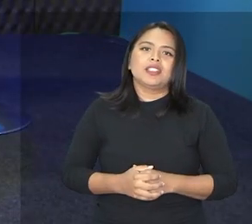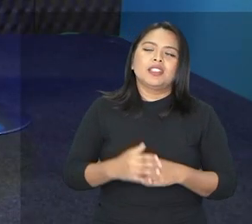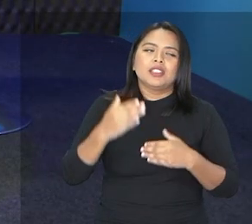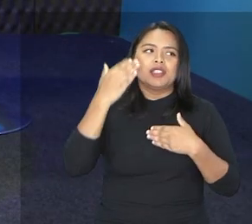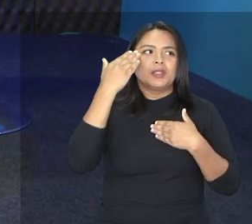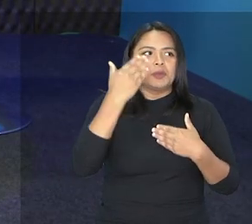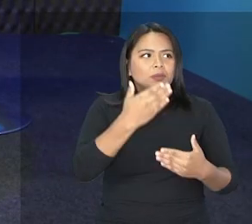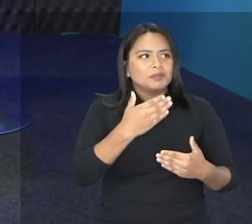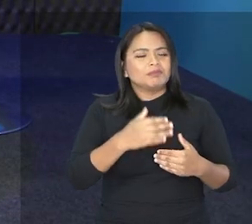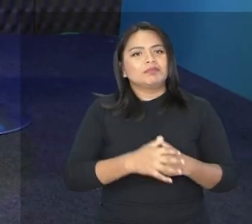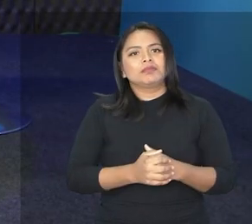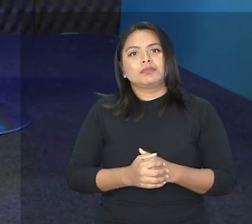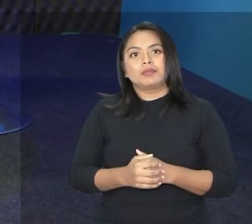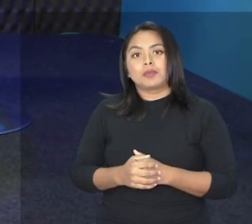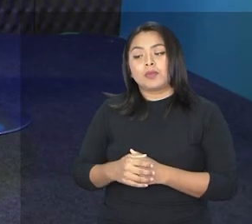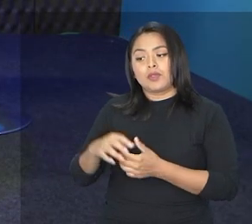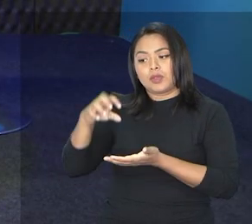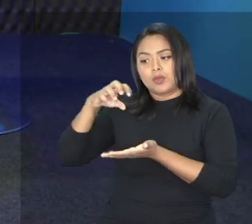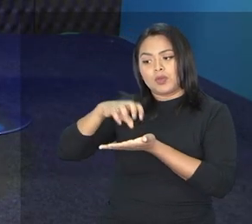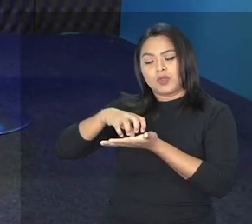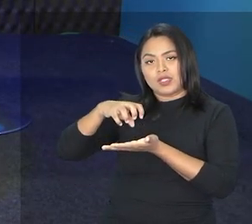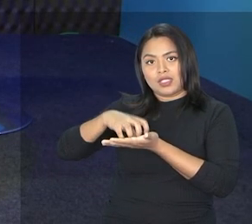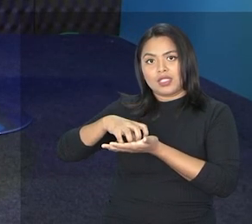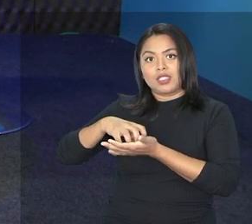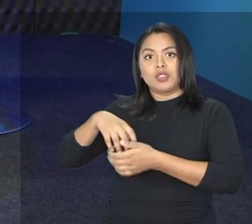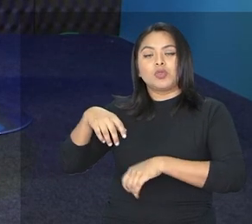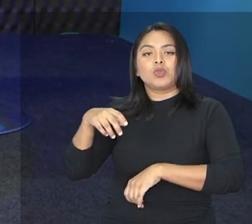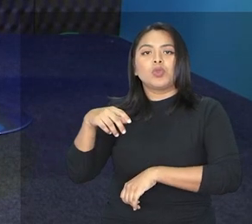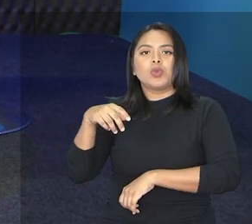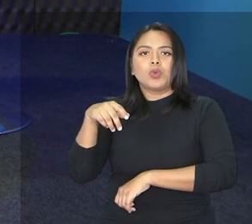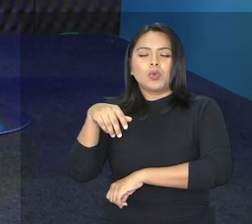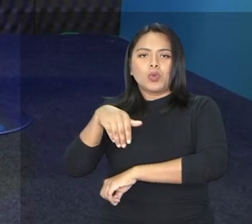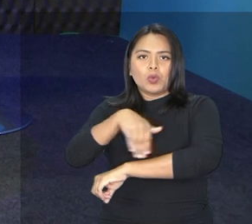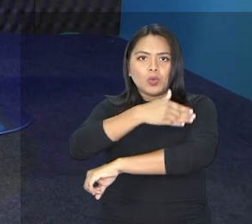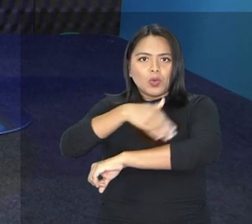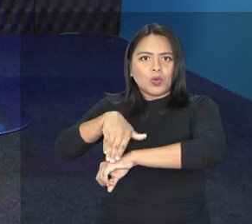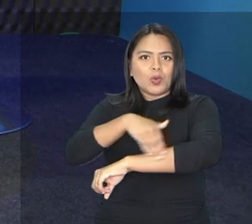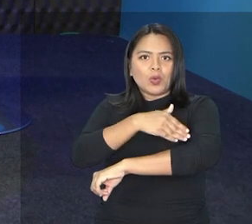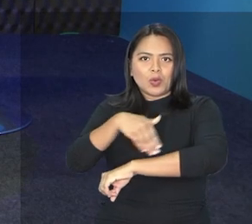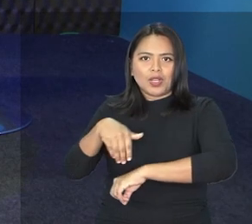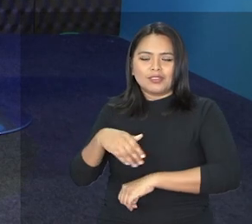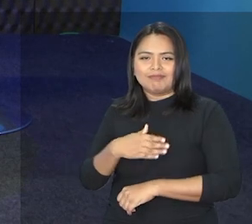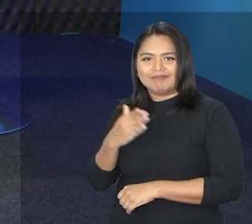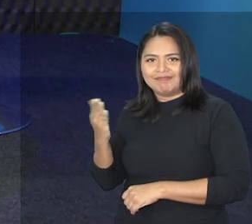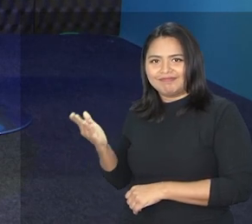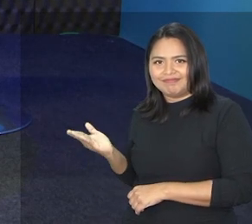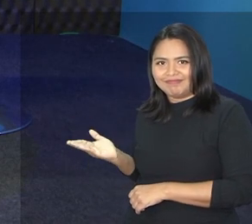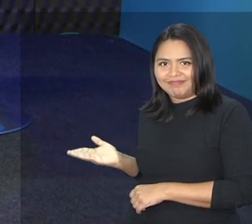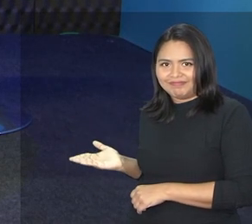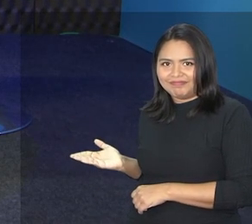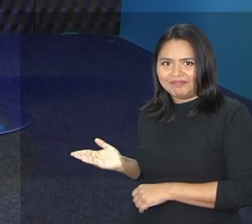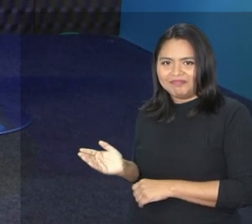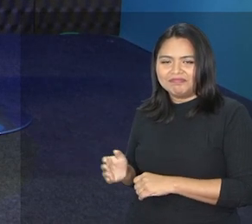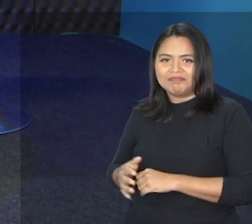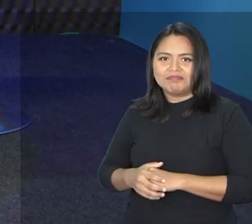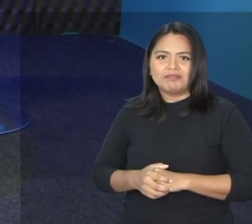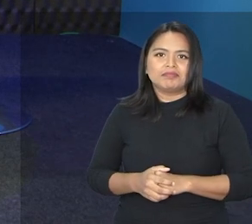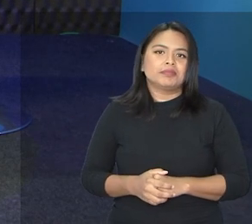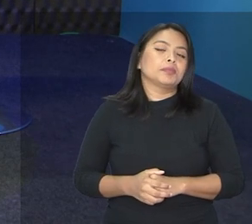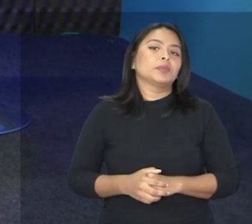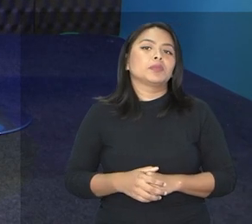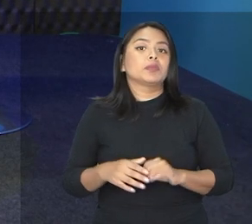obrigada, professor. Eu que agradeço. E lembrando que o Cadaz fica na rua Agnello Bittencourt, número 768.